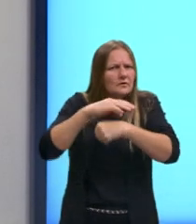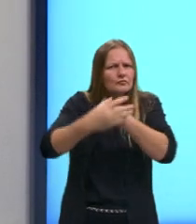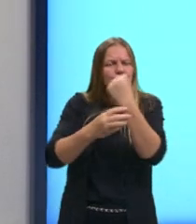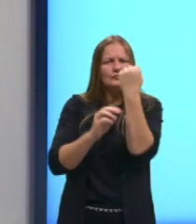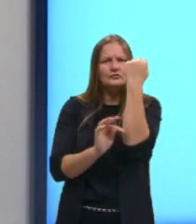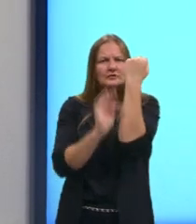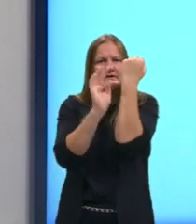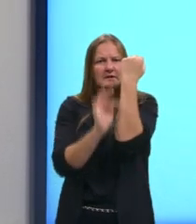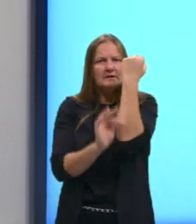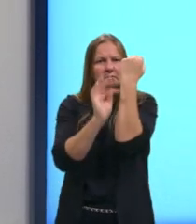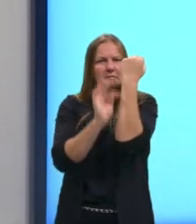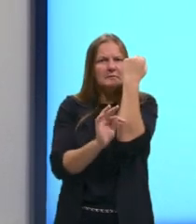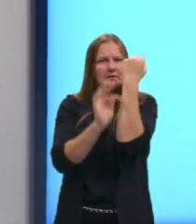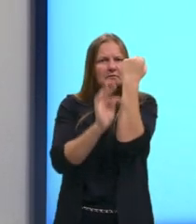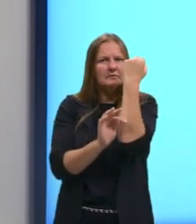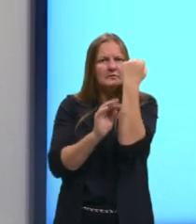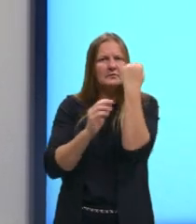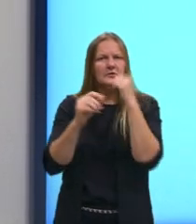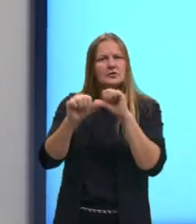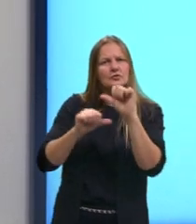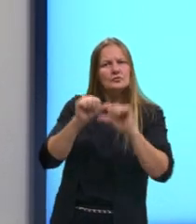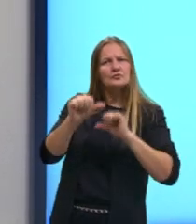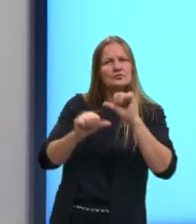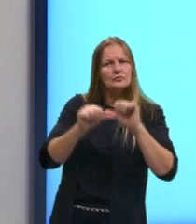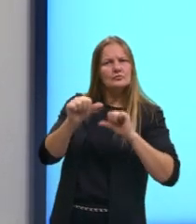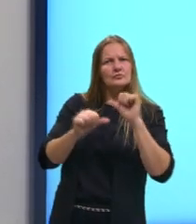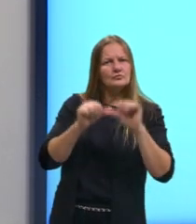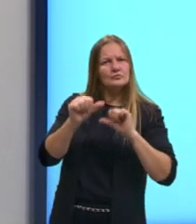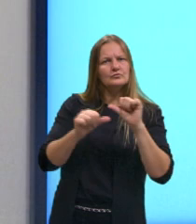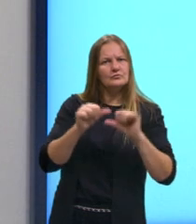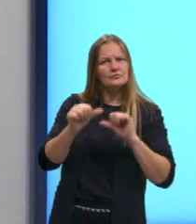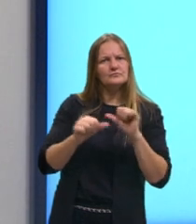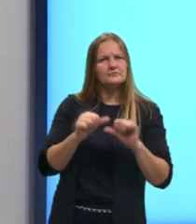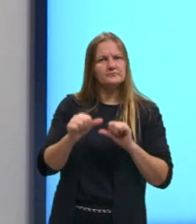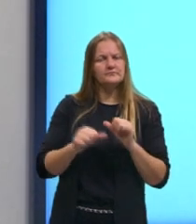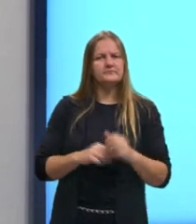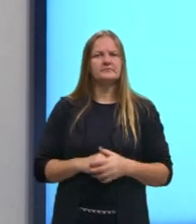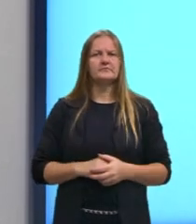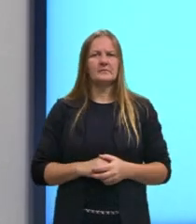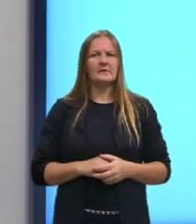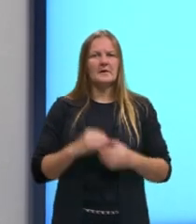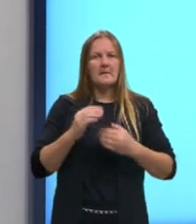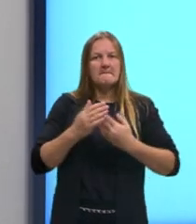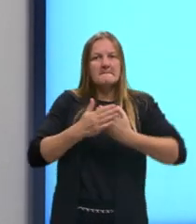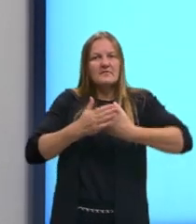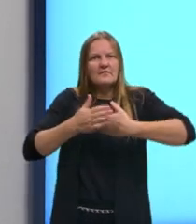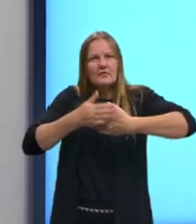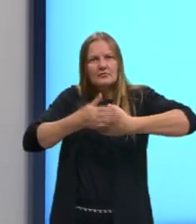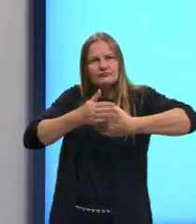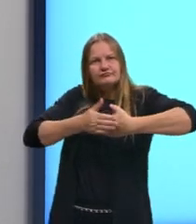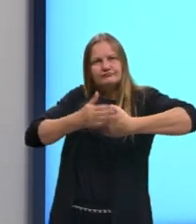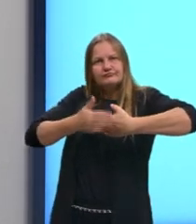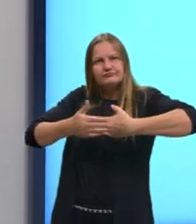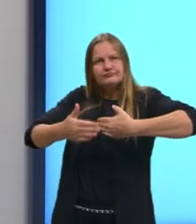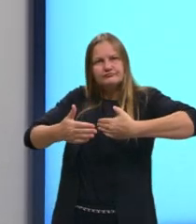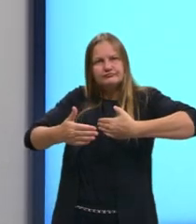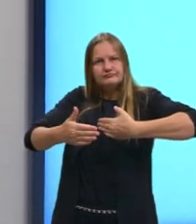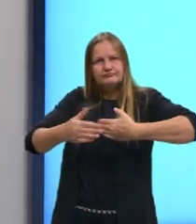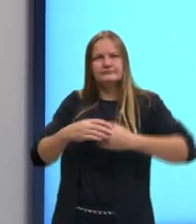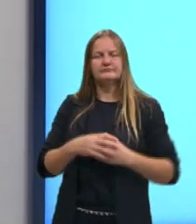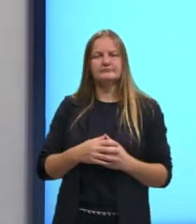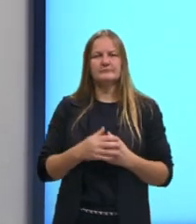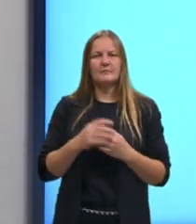regulação aí das trocas e tal. Ele está mais externamente no tecido,